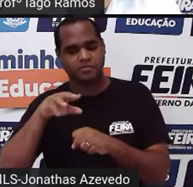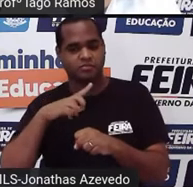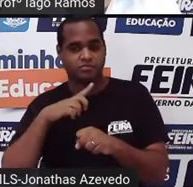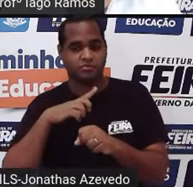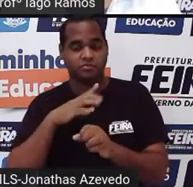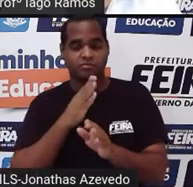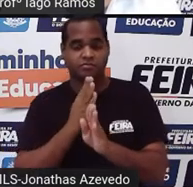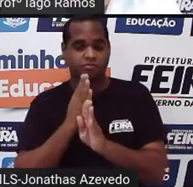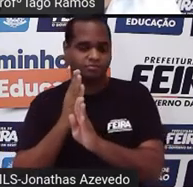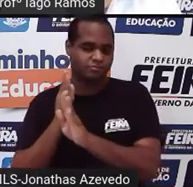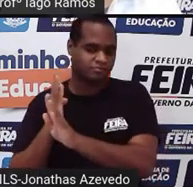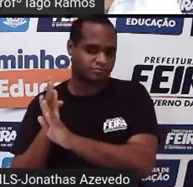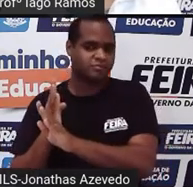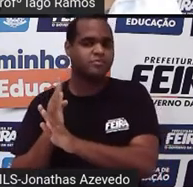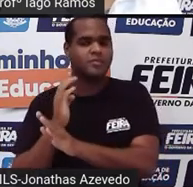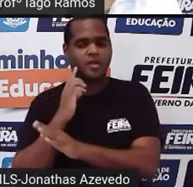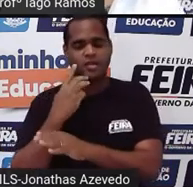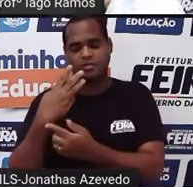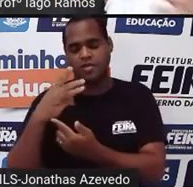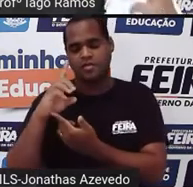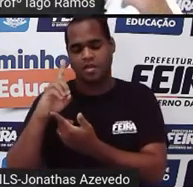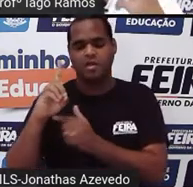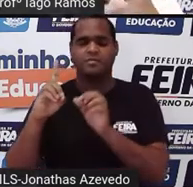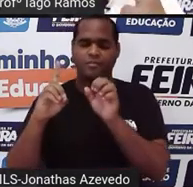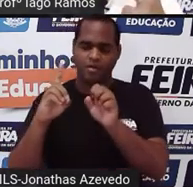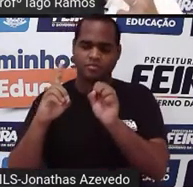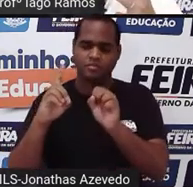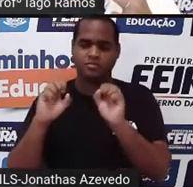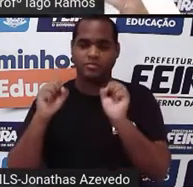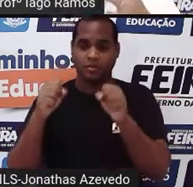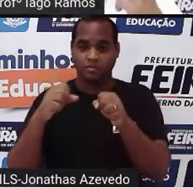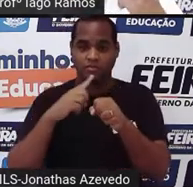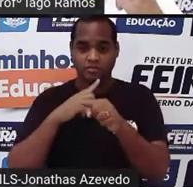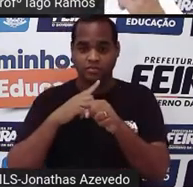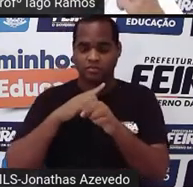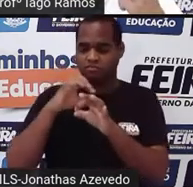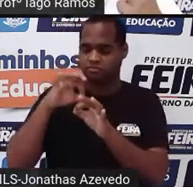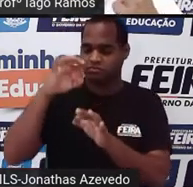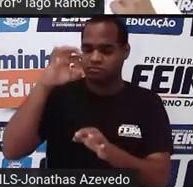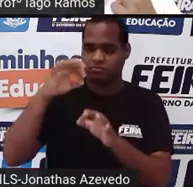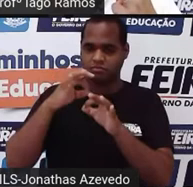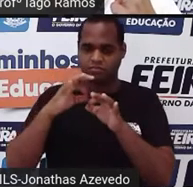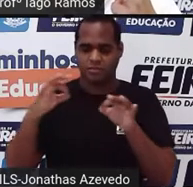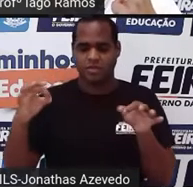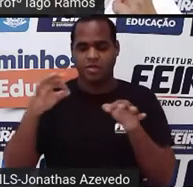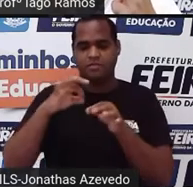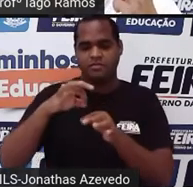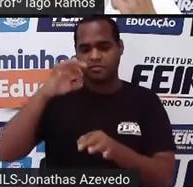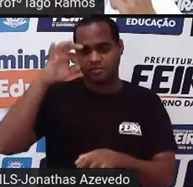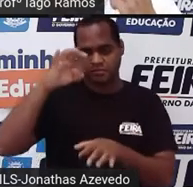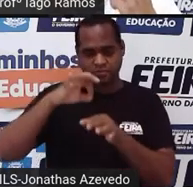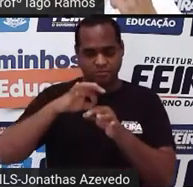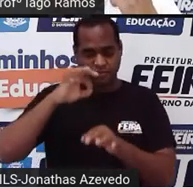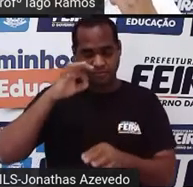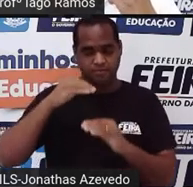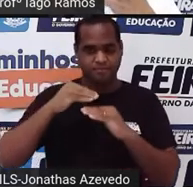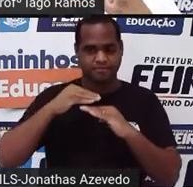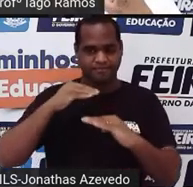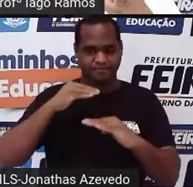a medida das três dimensões. Comprimento, largura e altura. Para cada um aqui, ó,